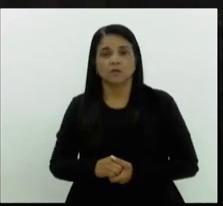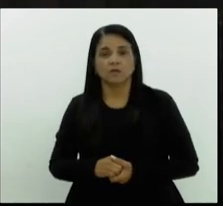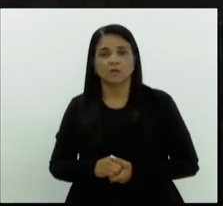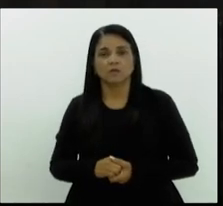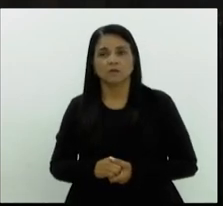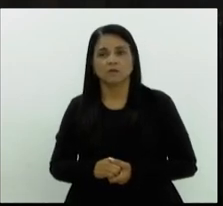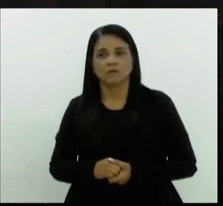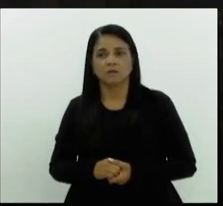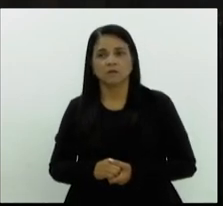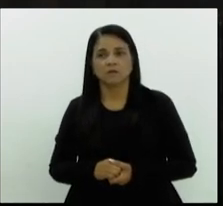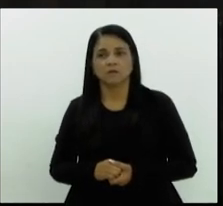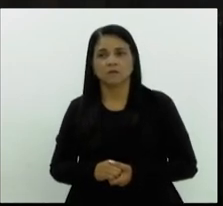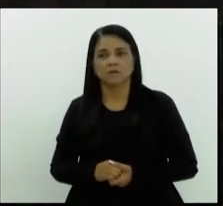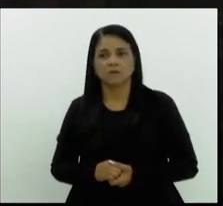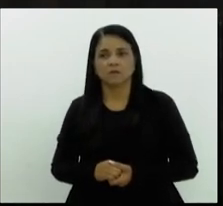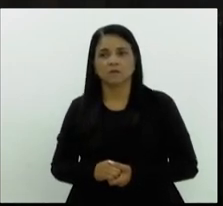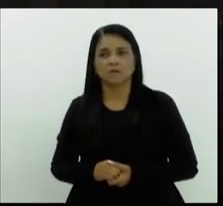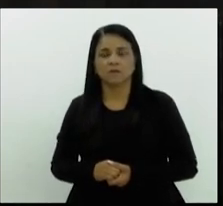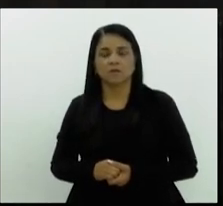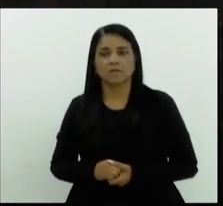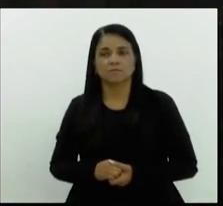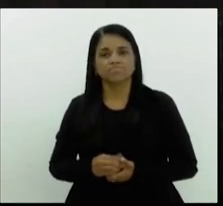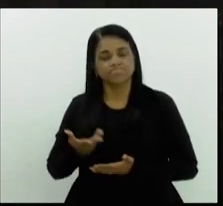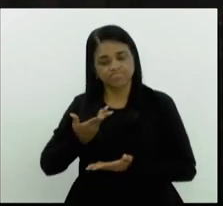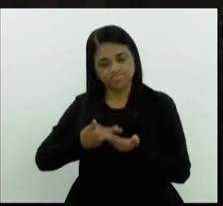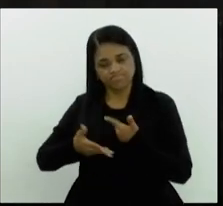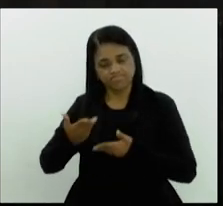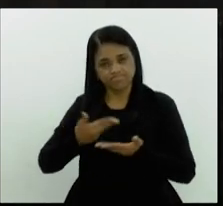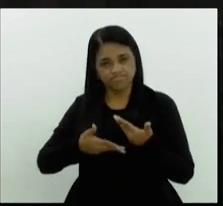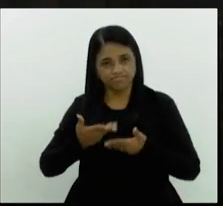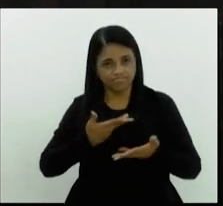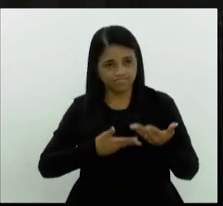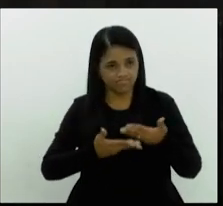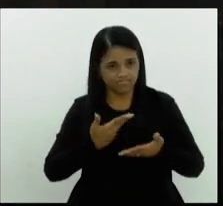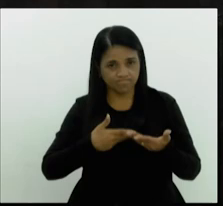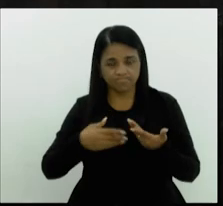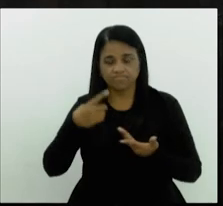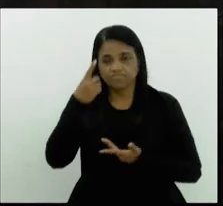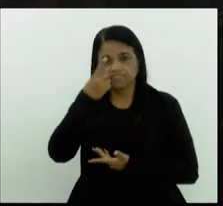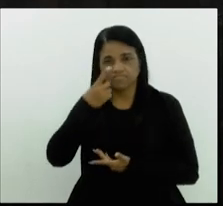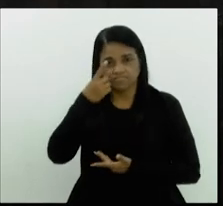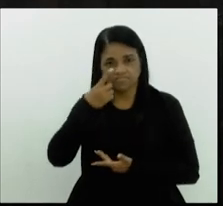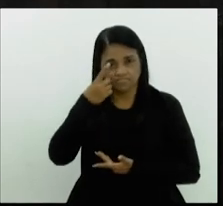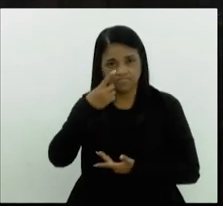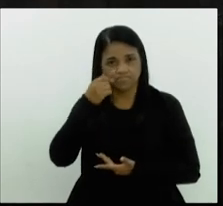essa... queria compartilhar com os deputados e deputadas